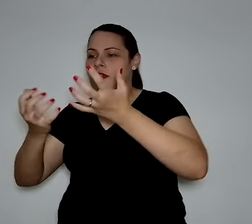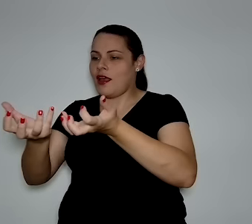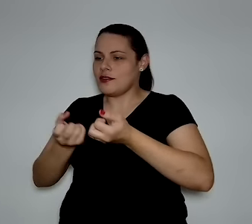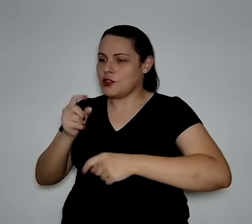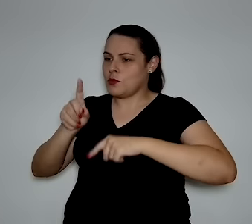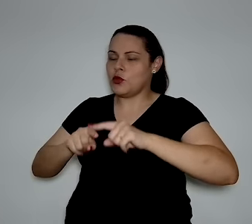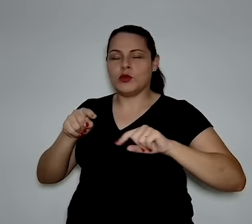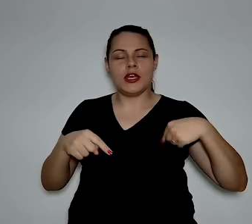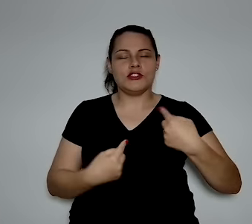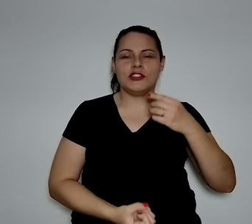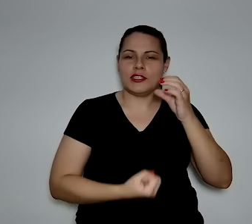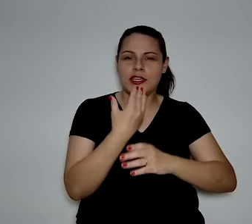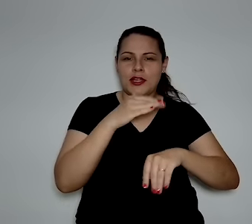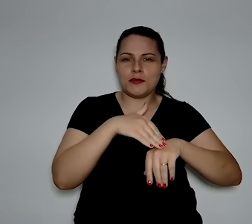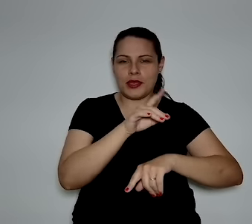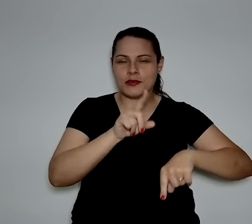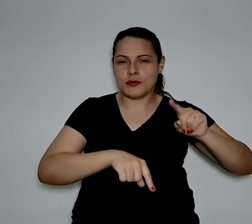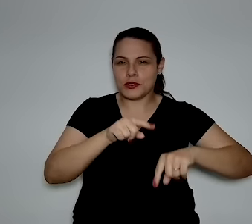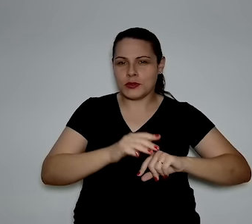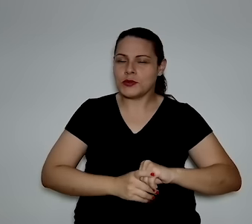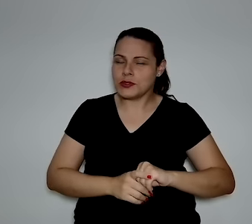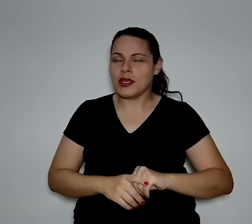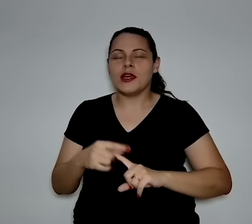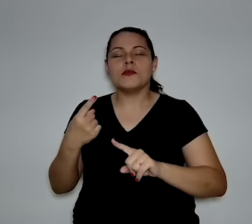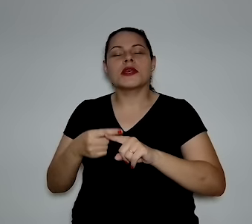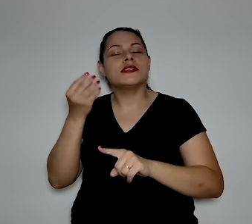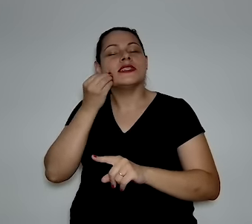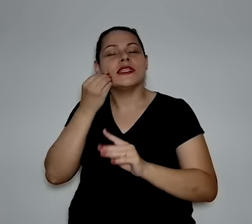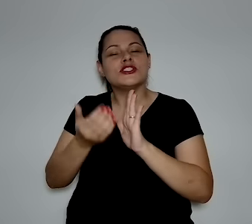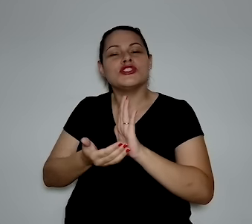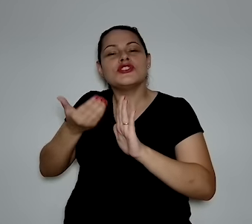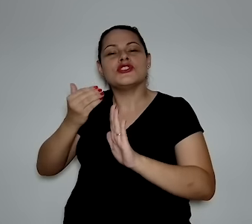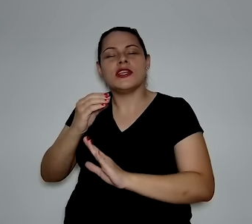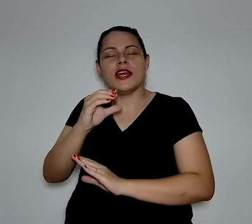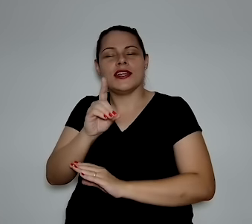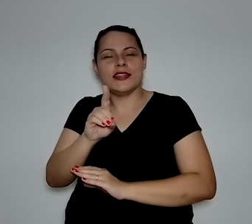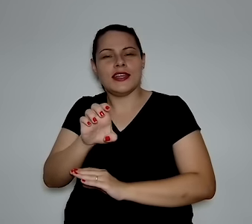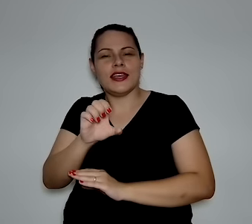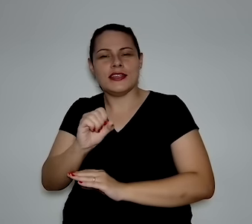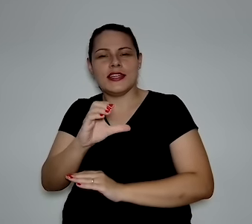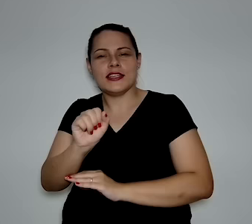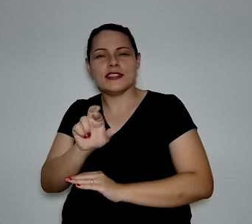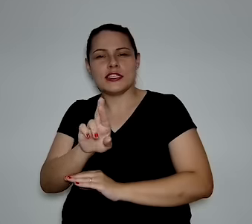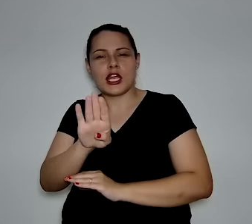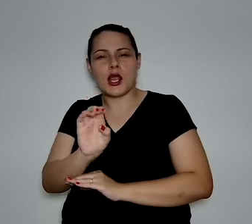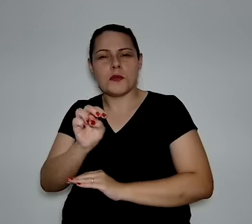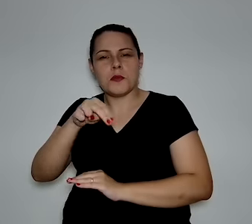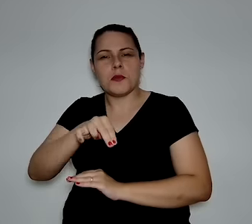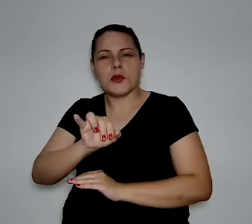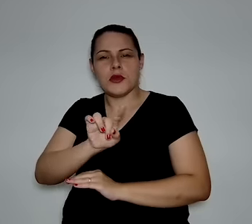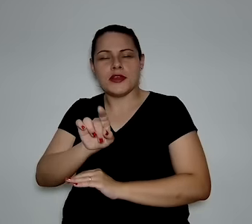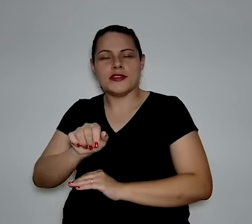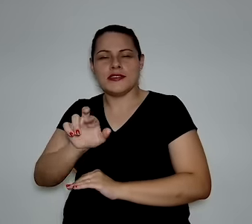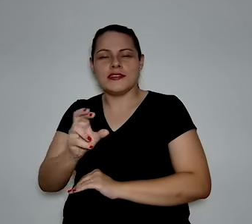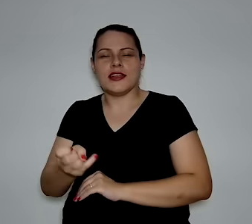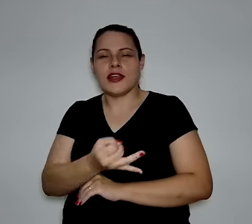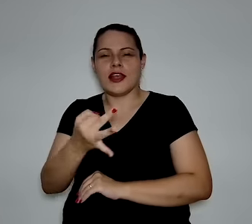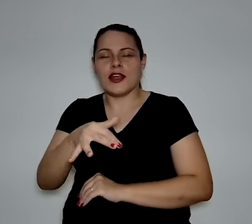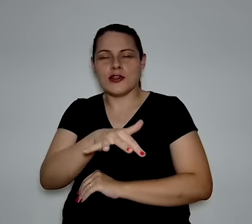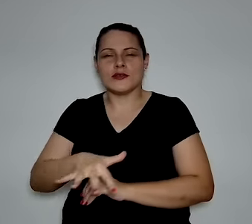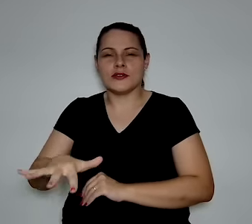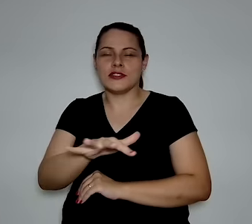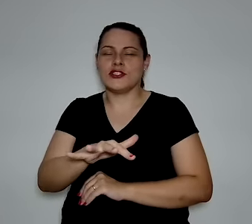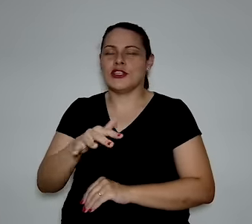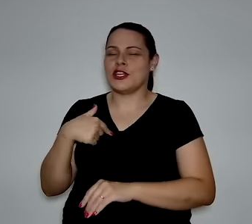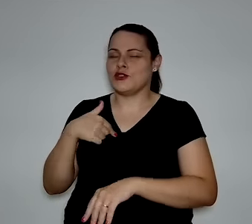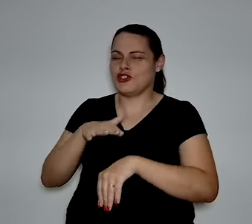acredito que a ideia é que você use o hidrogênio para descarbonizar principalmente os setores que não gostam de ser